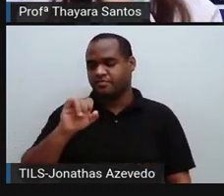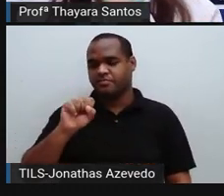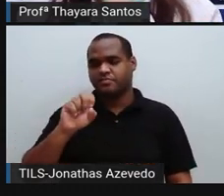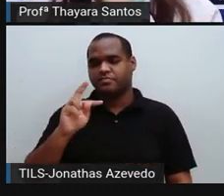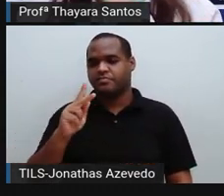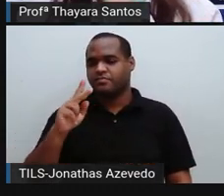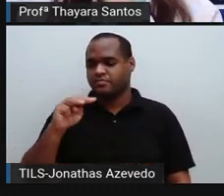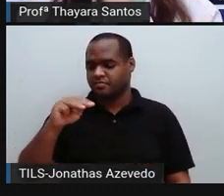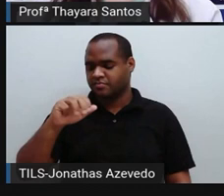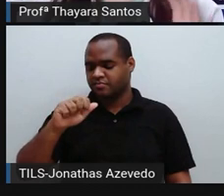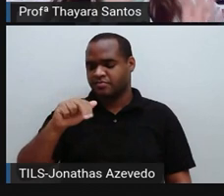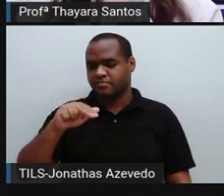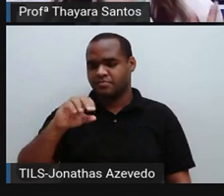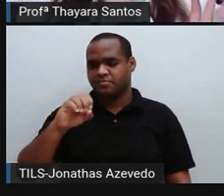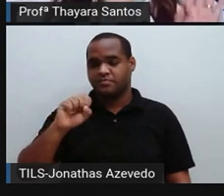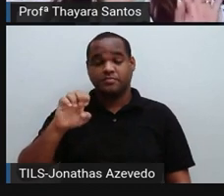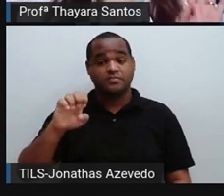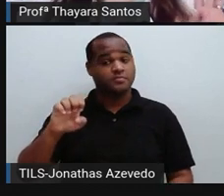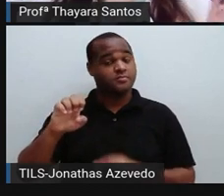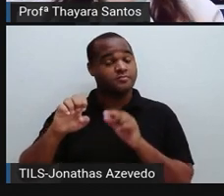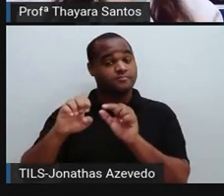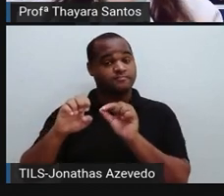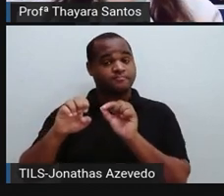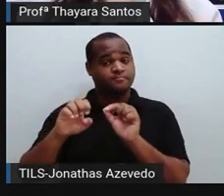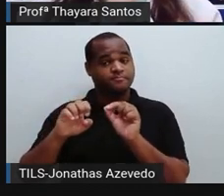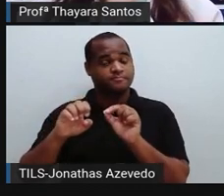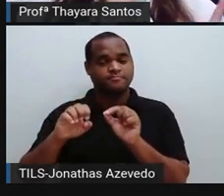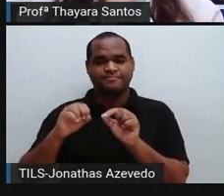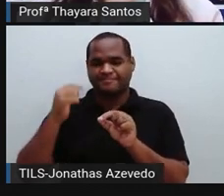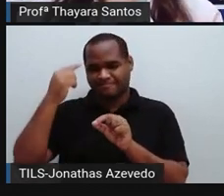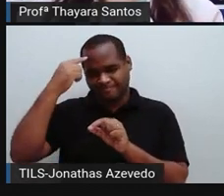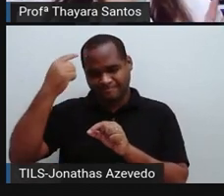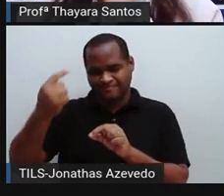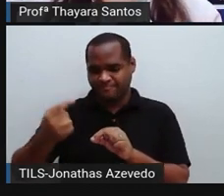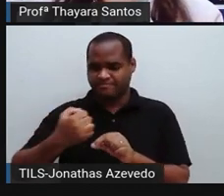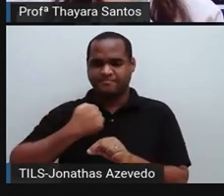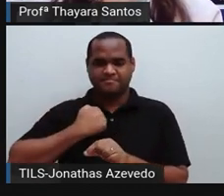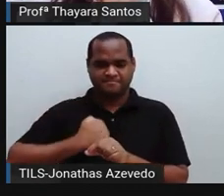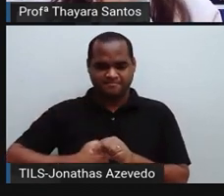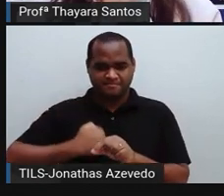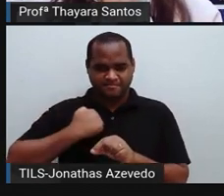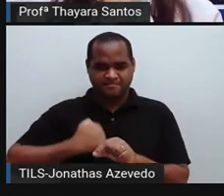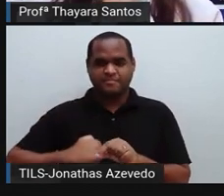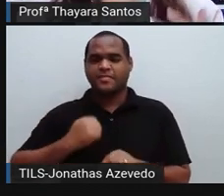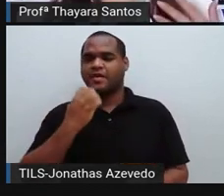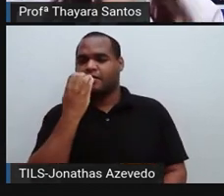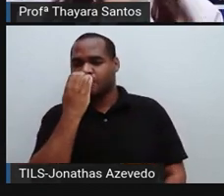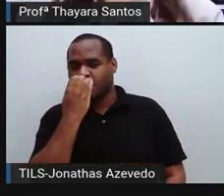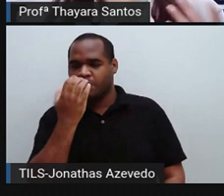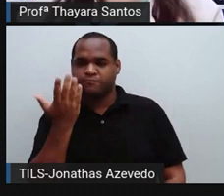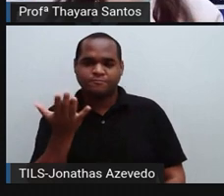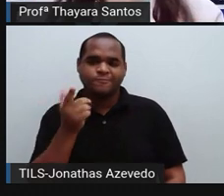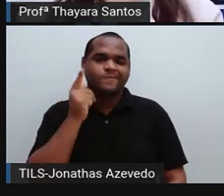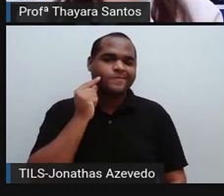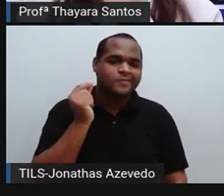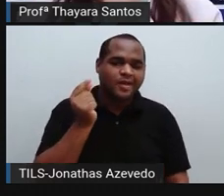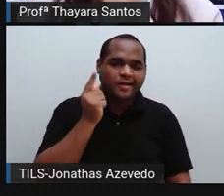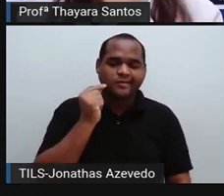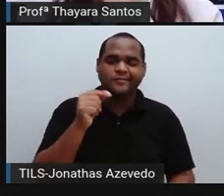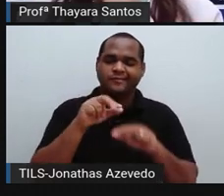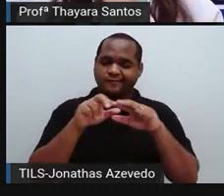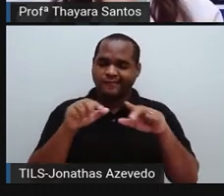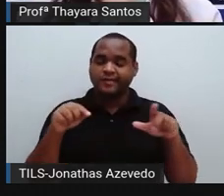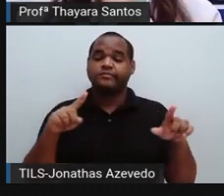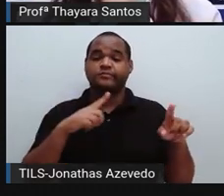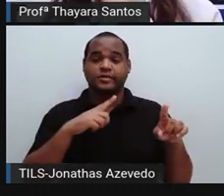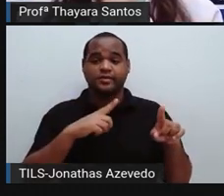doença também transmitida através das fezes contaminadas de cães e gatos. Então, é assim que ela chega até o ser humano.